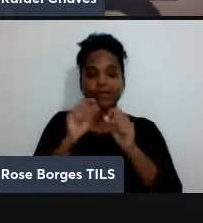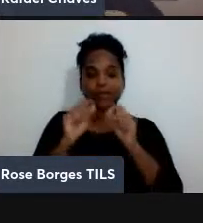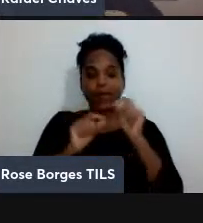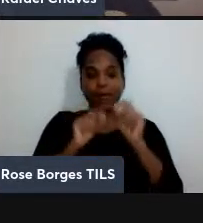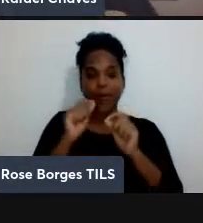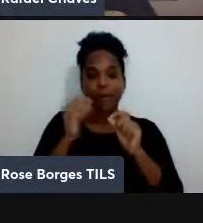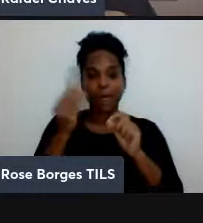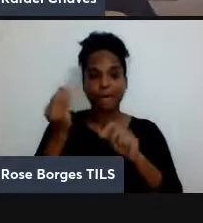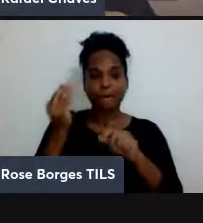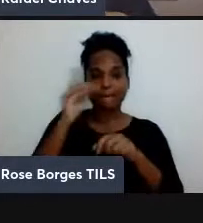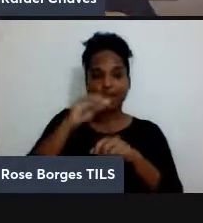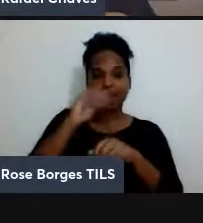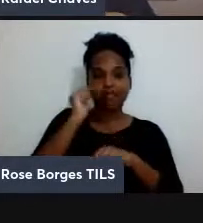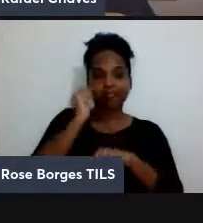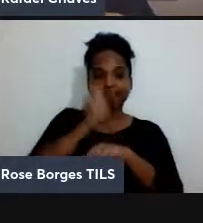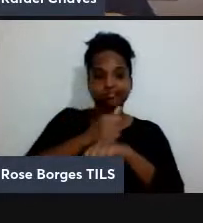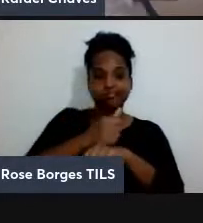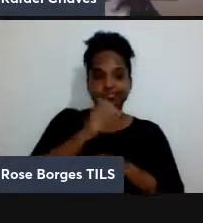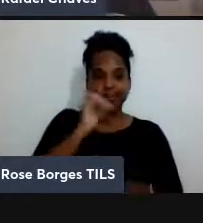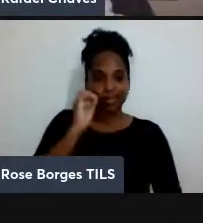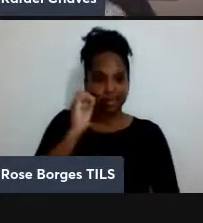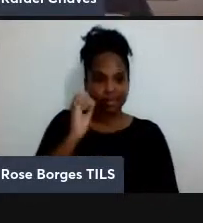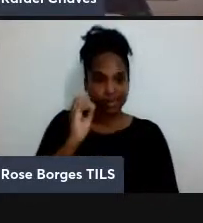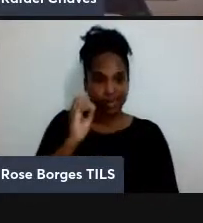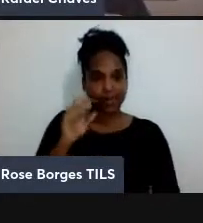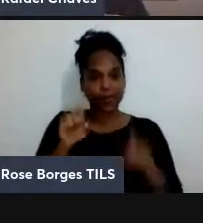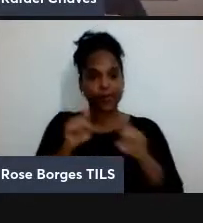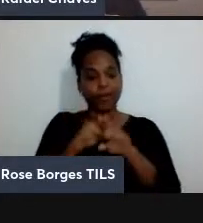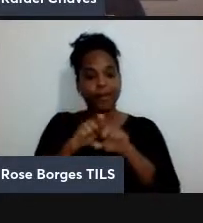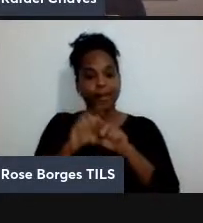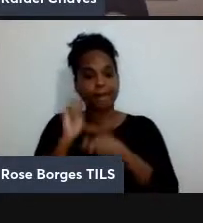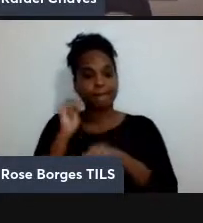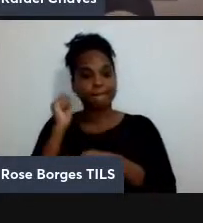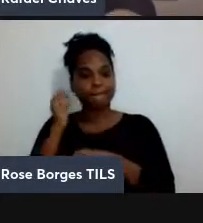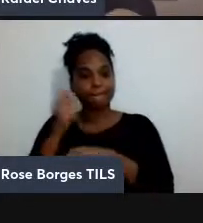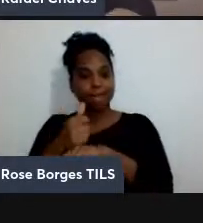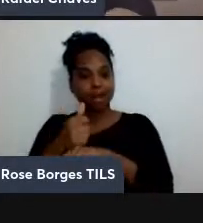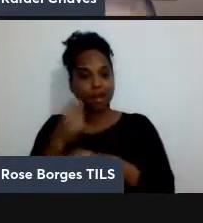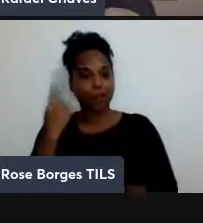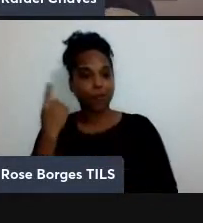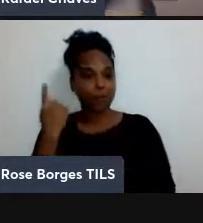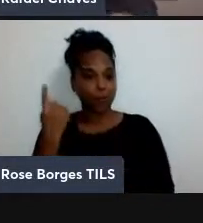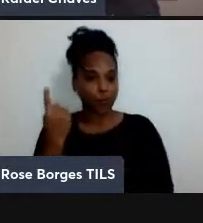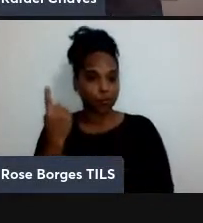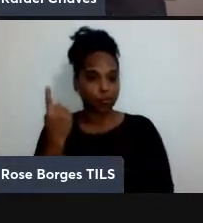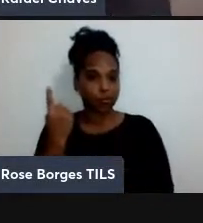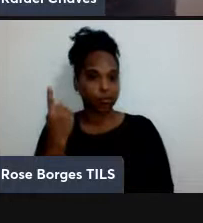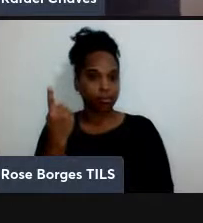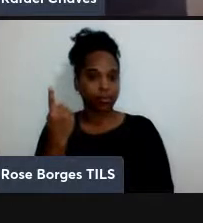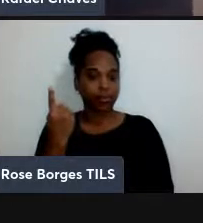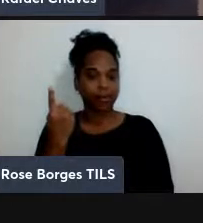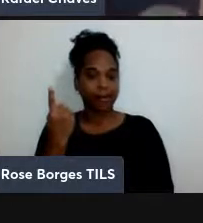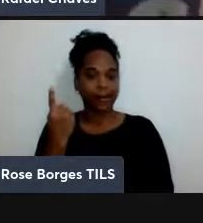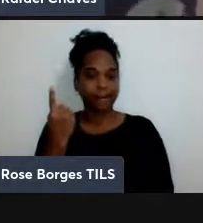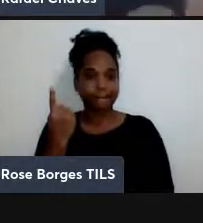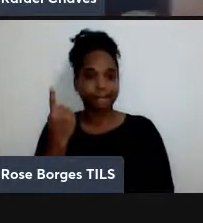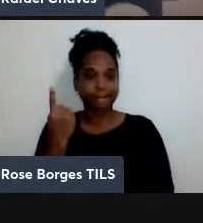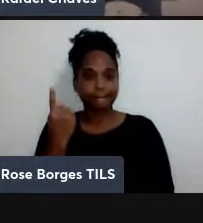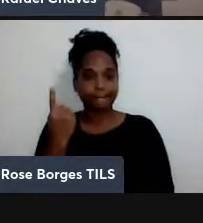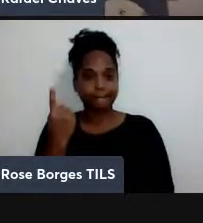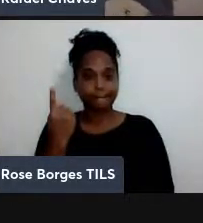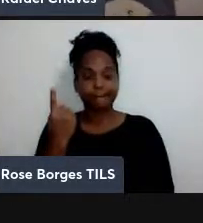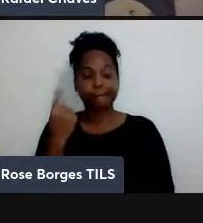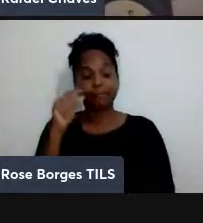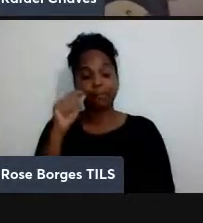f de 0 preciso colocar 1 ver quem é f de 1 eu comparo f de 0 com f de 1 e decido então se a função é